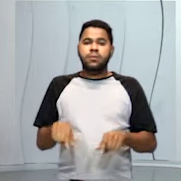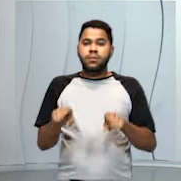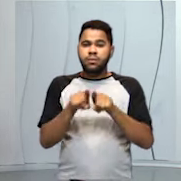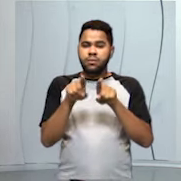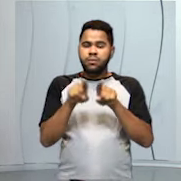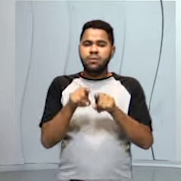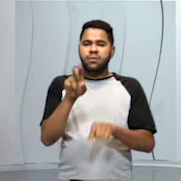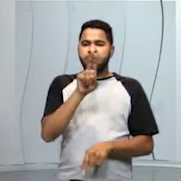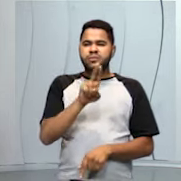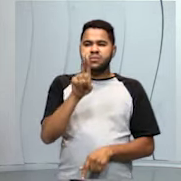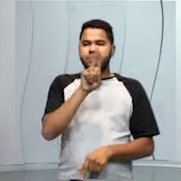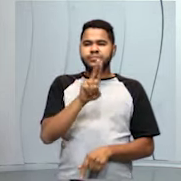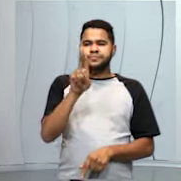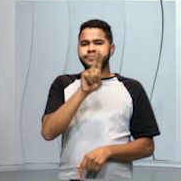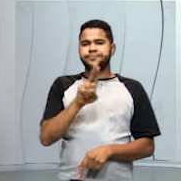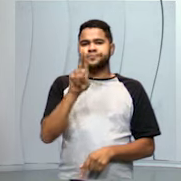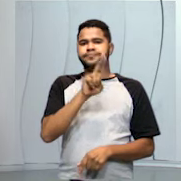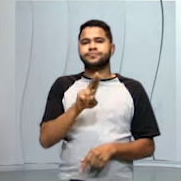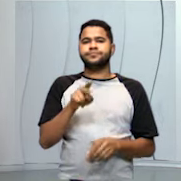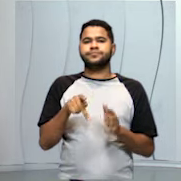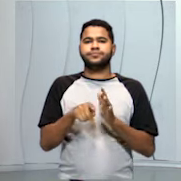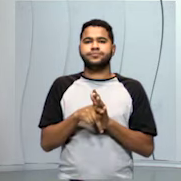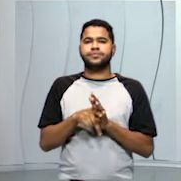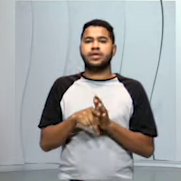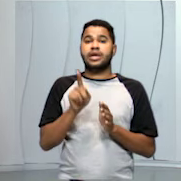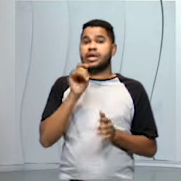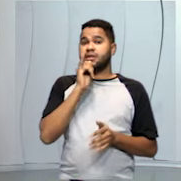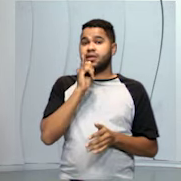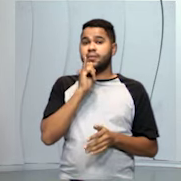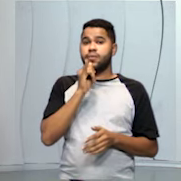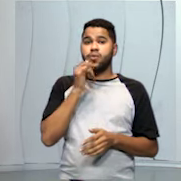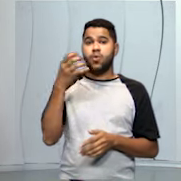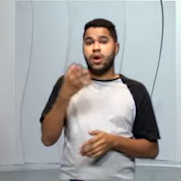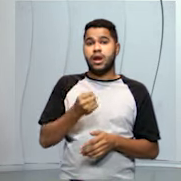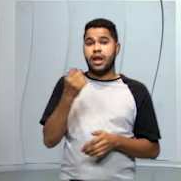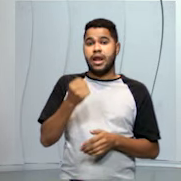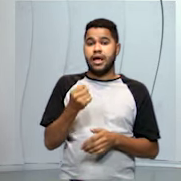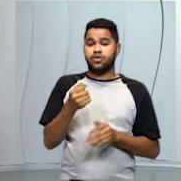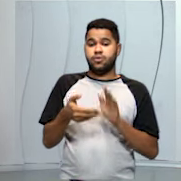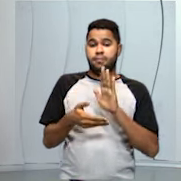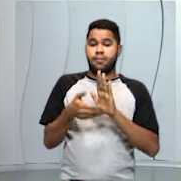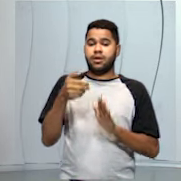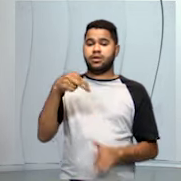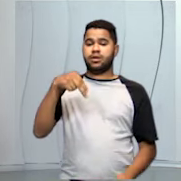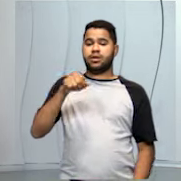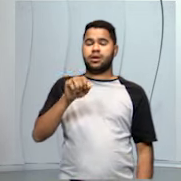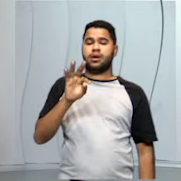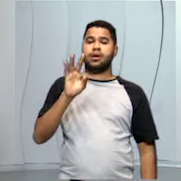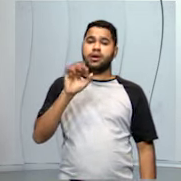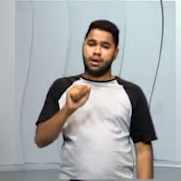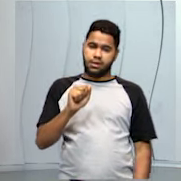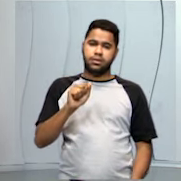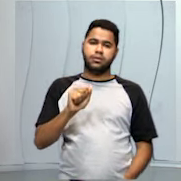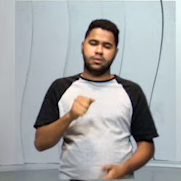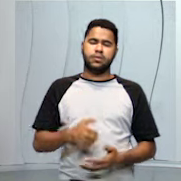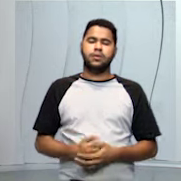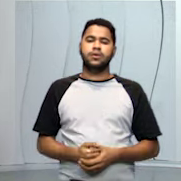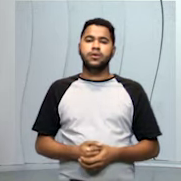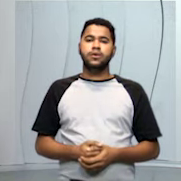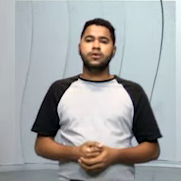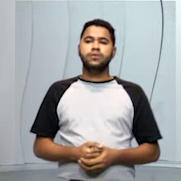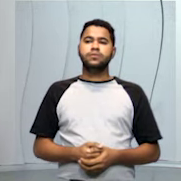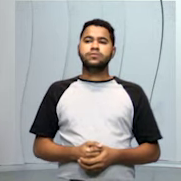pode-se usar uma peneira para tirar a nata do leite, por exemplo. É uma separação que a gente faz no nosso cotidiano.